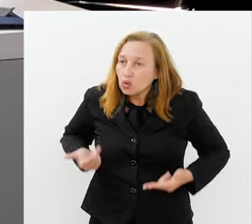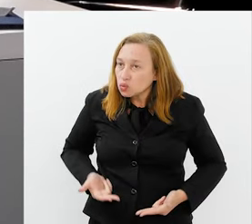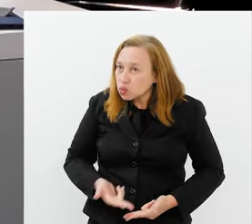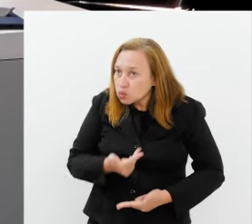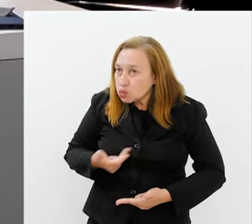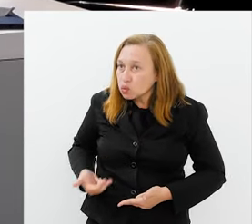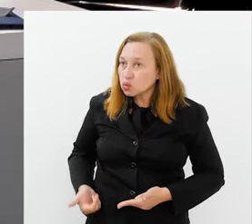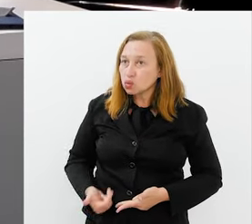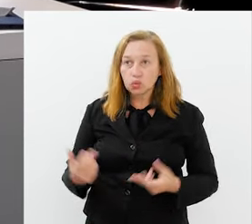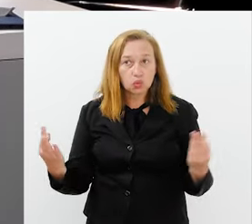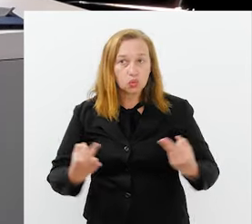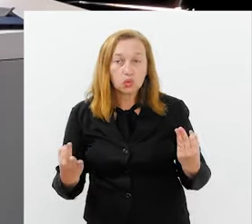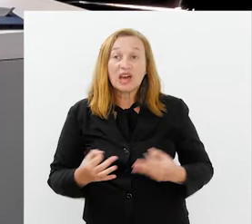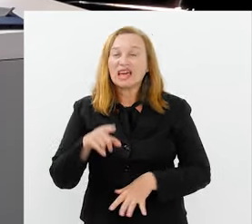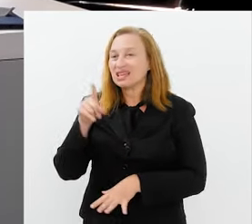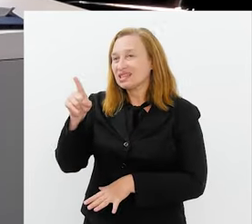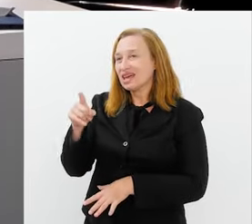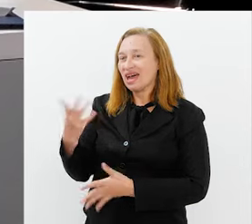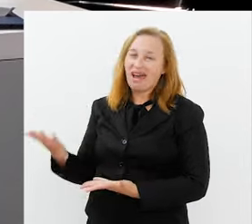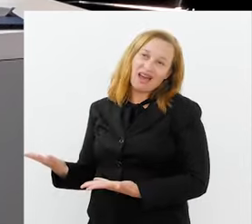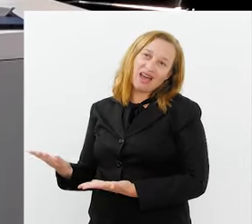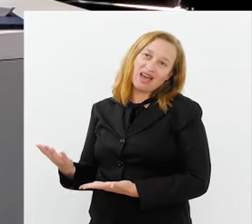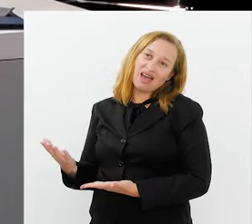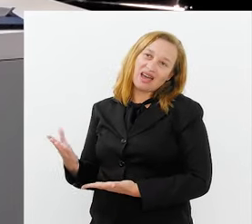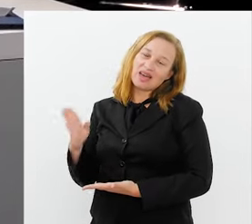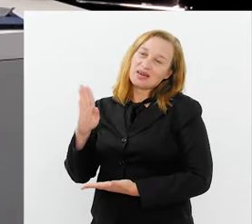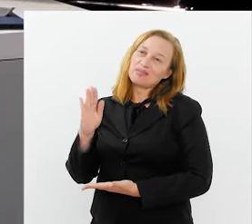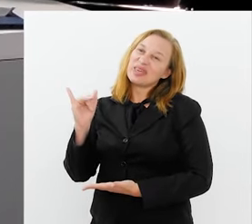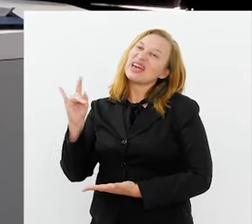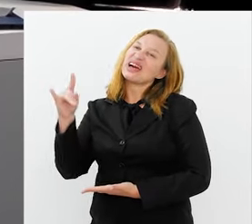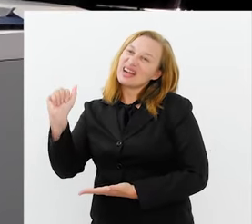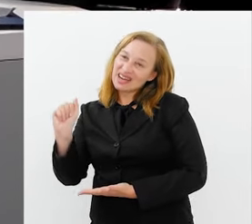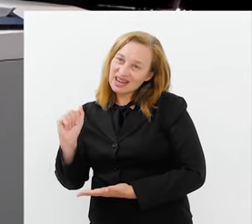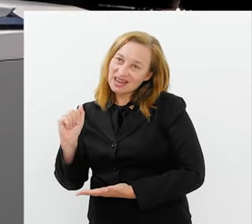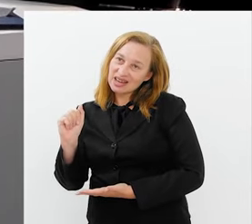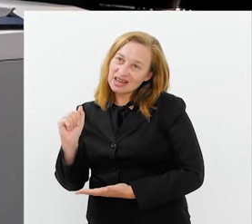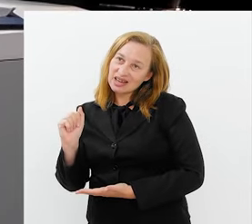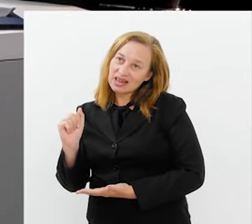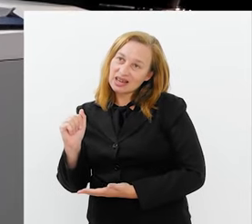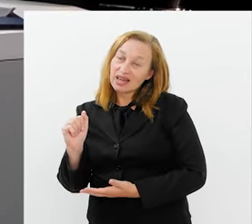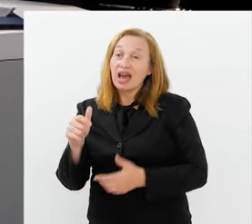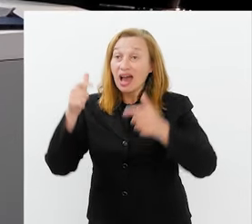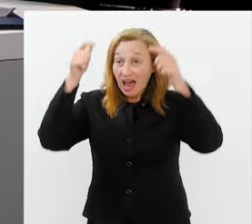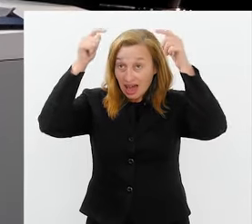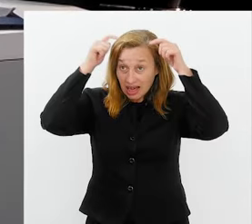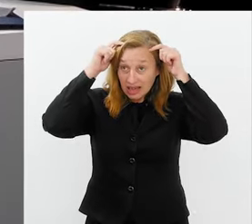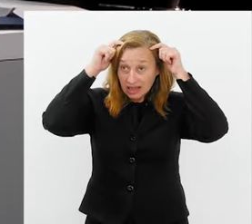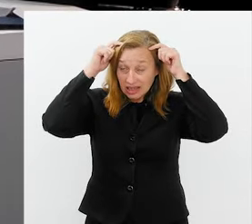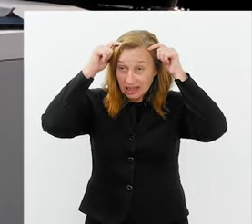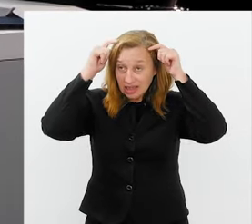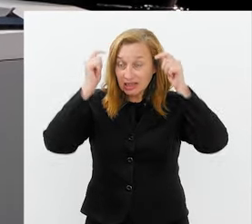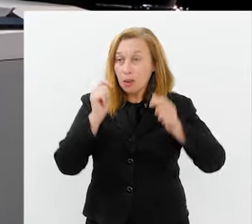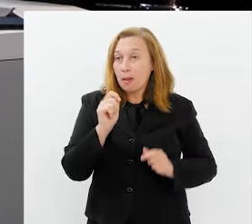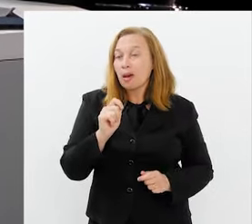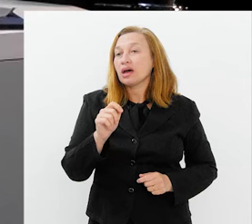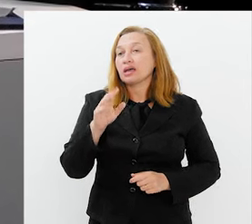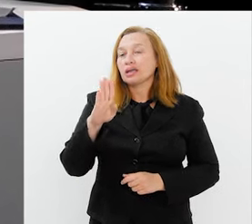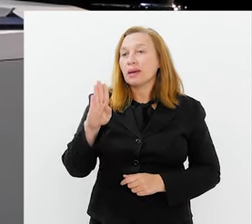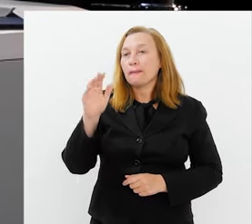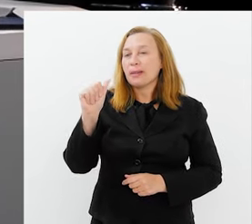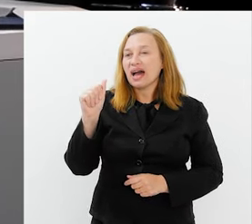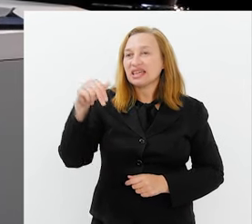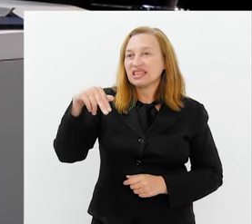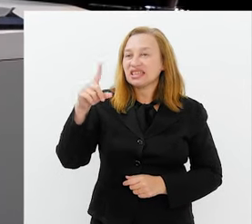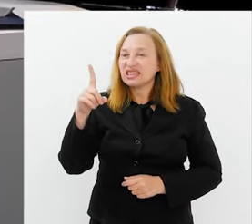este nível de apresentação. essa é a Bianca. Ah, essa é a Bianca Monteiro, a rainha de bateria da Portela. Uma